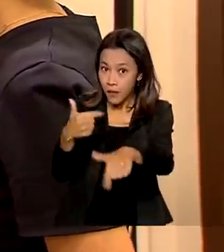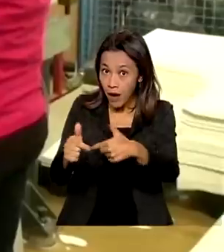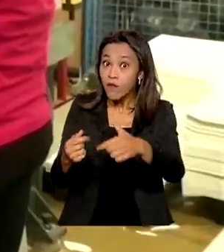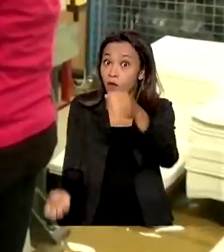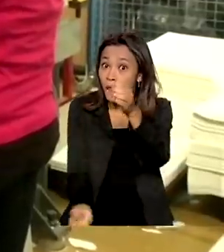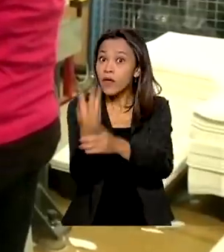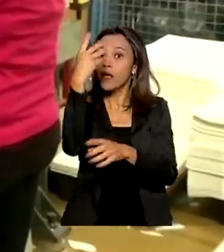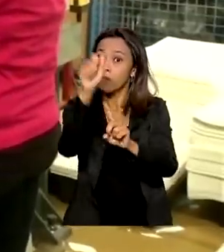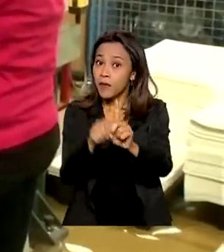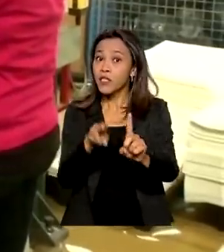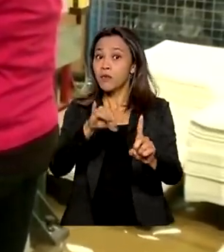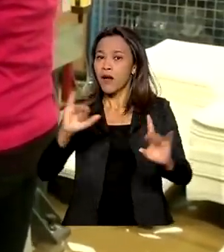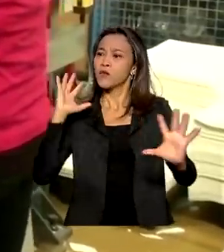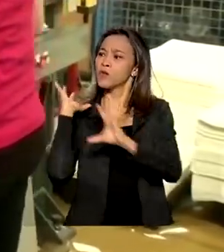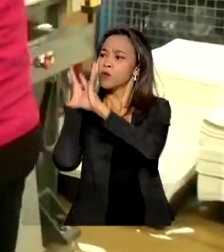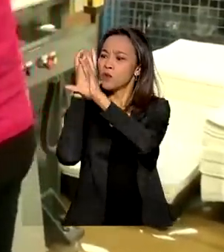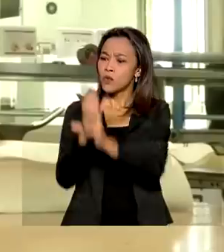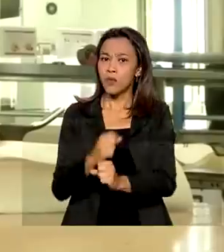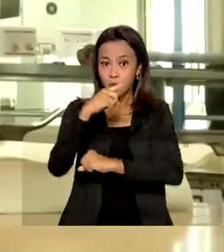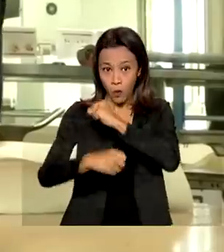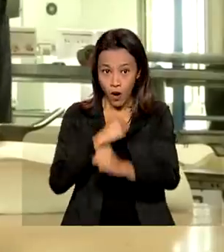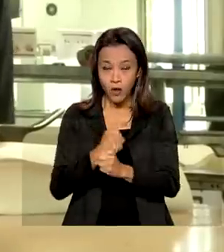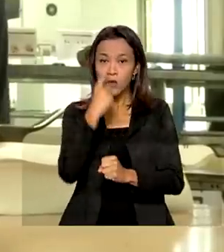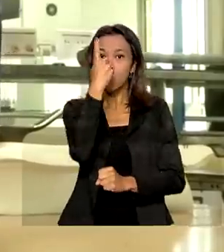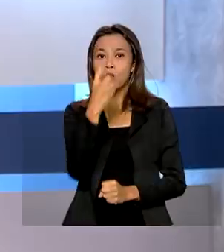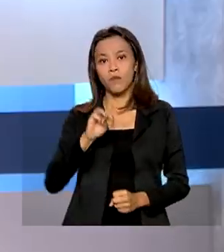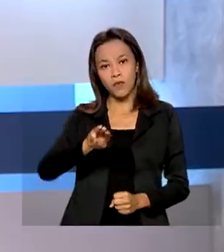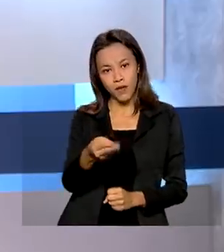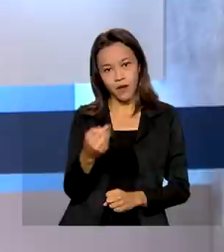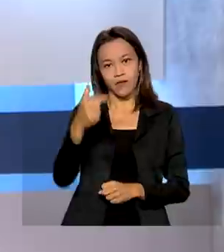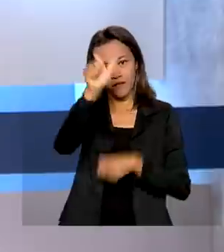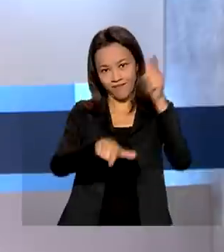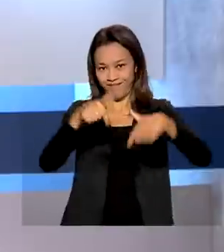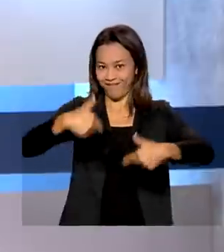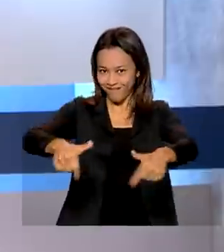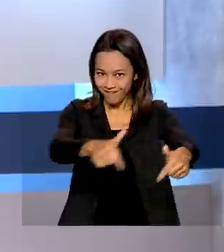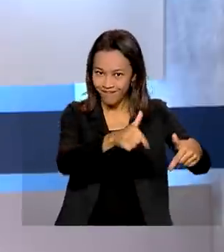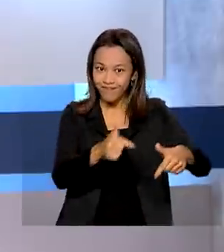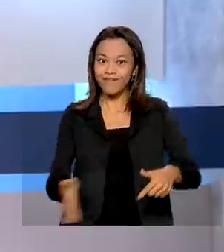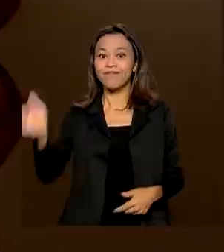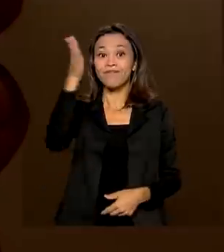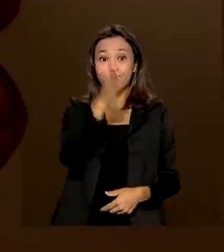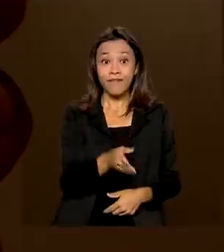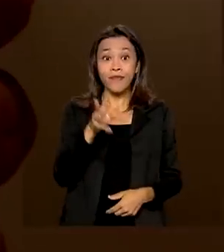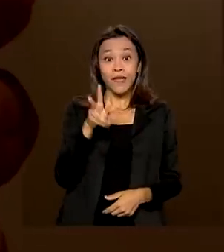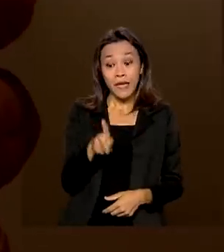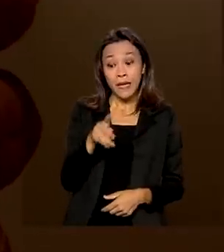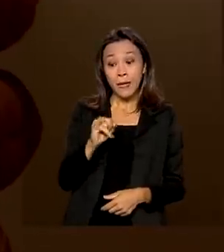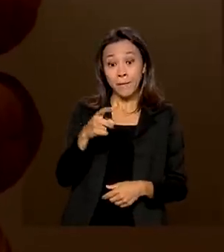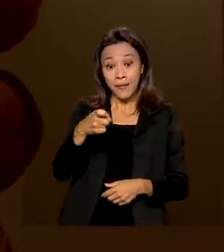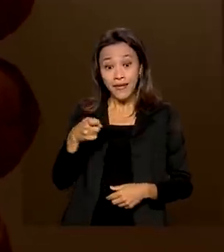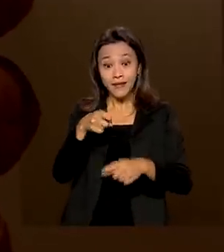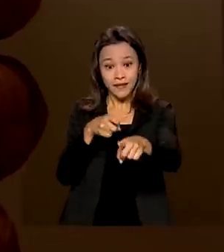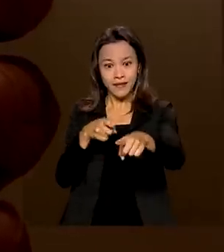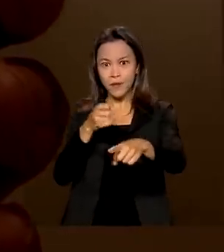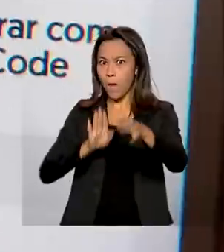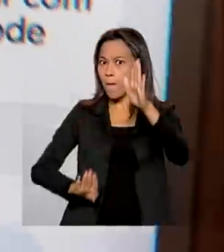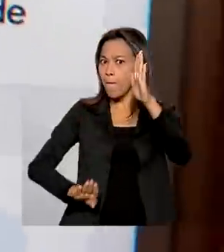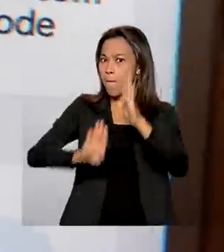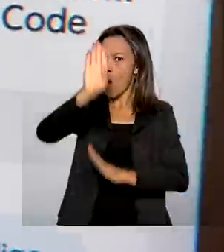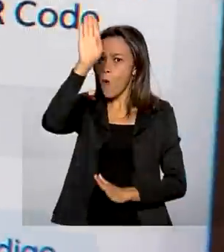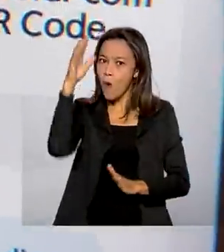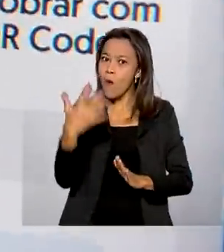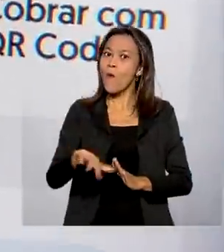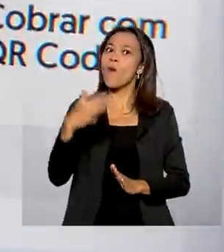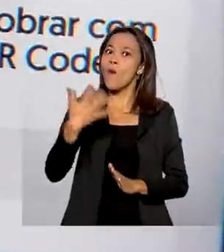No ano todo, o saldo ultrapassa um milhão de trabalhadores. E veja ainda, PIX bate recorde de transações financeiras